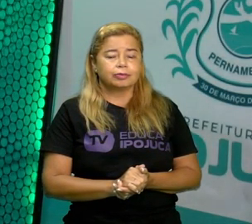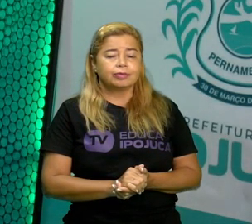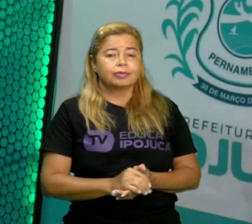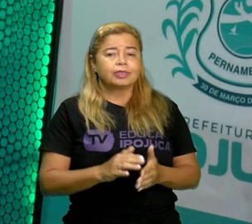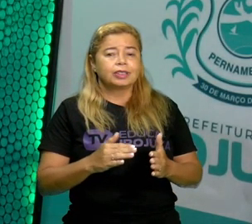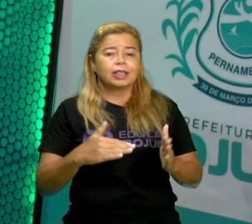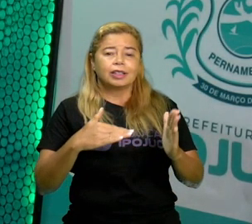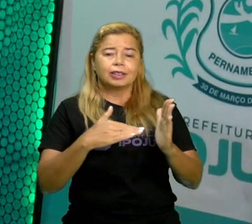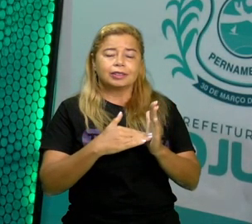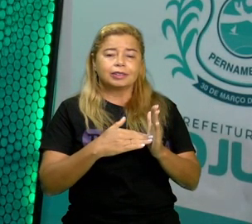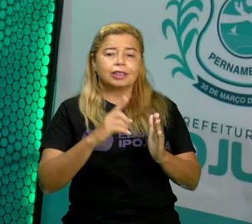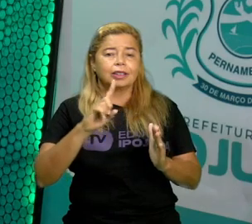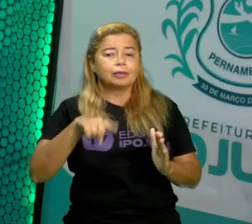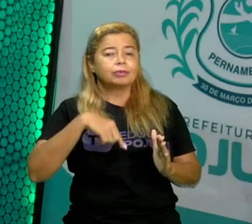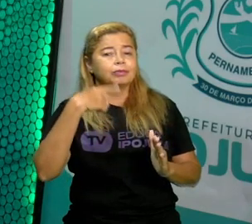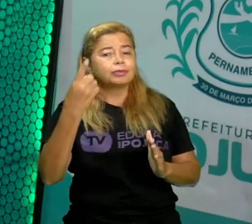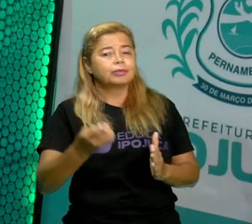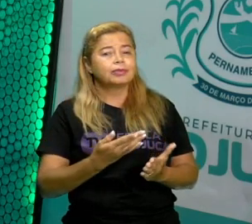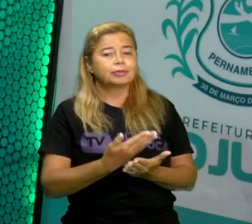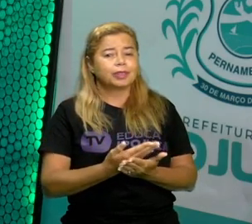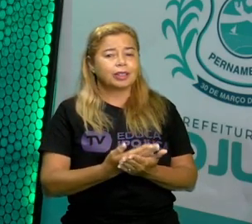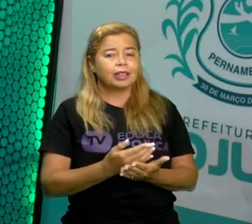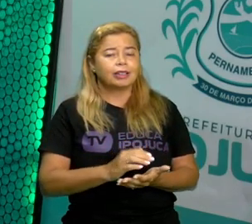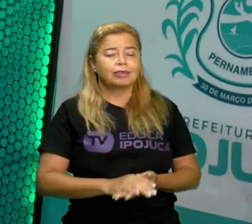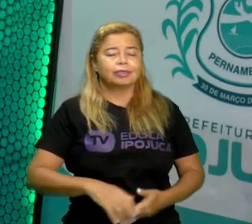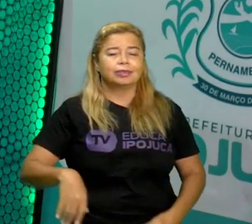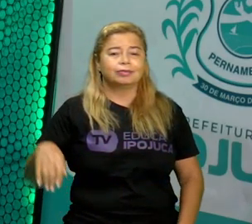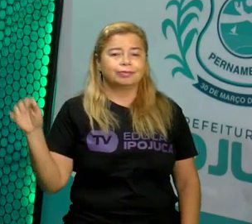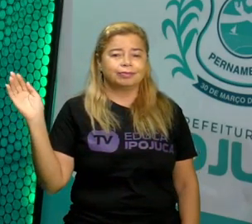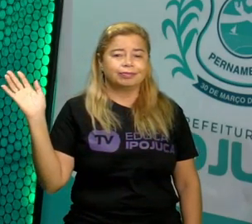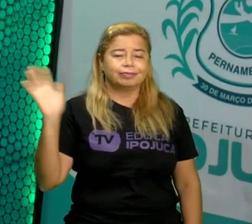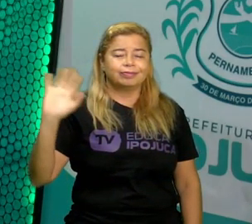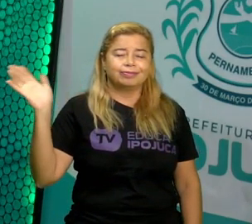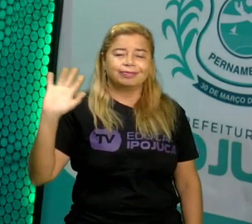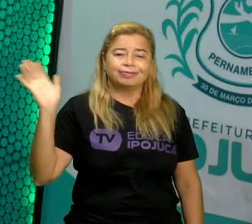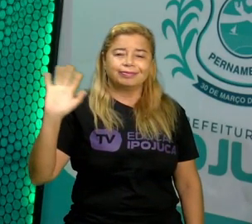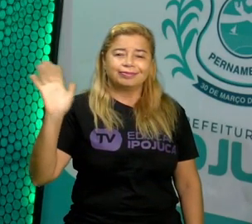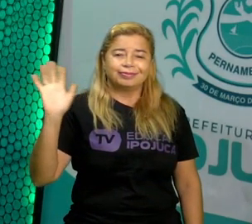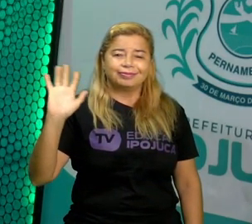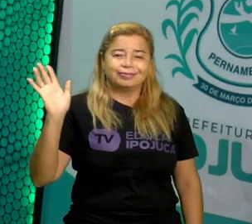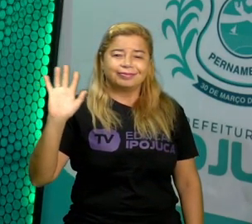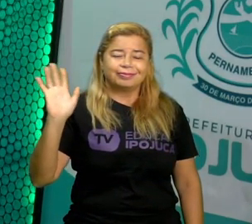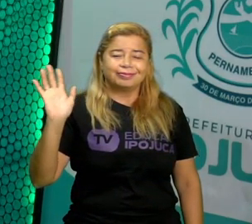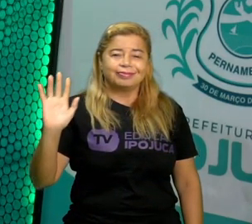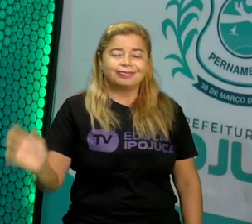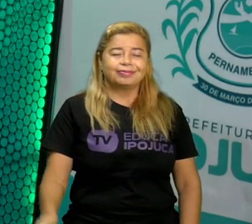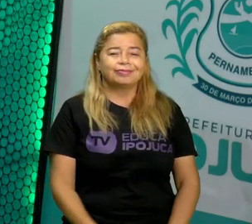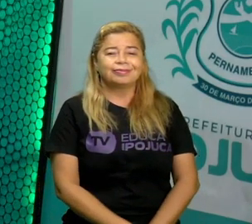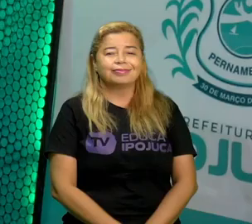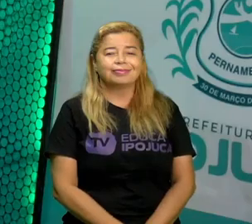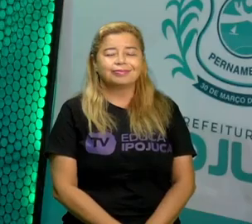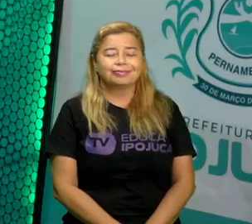aguardo vocês na próxima aula. Até lá, se Deus quiser. Tchauzinho!